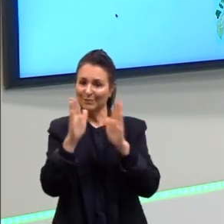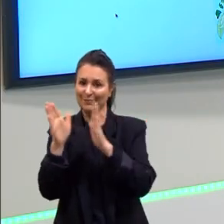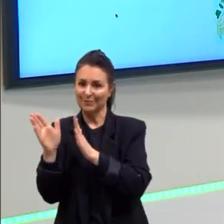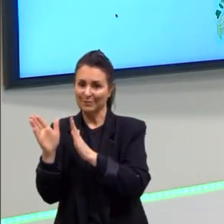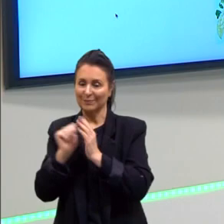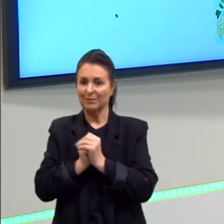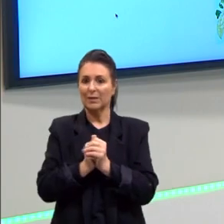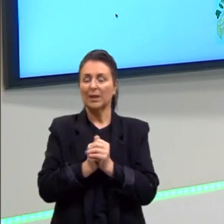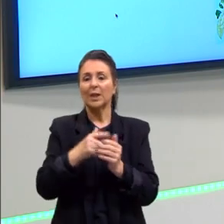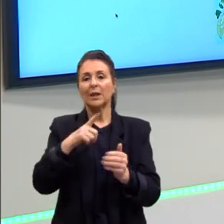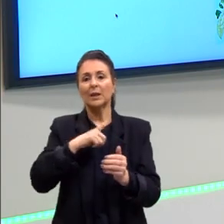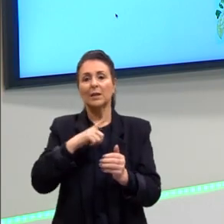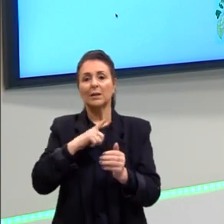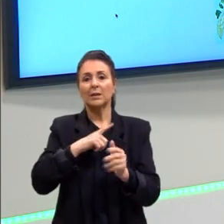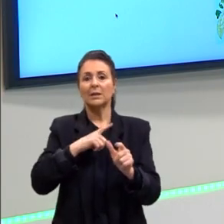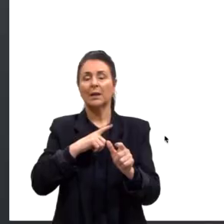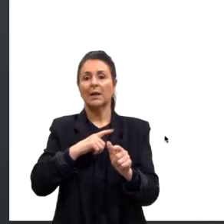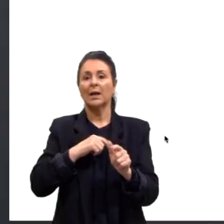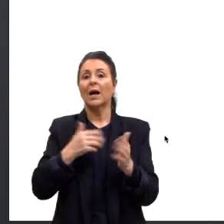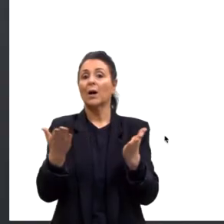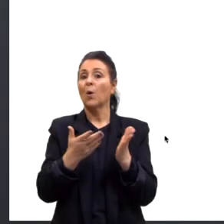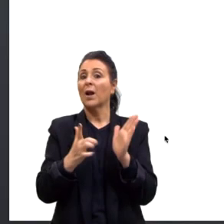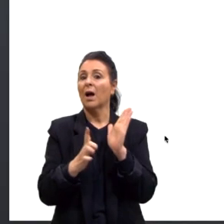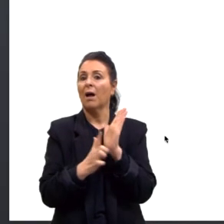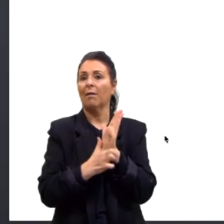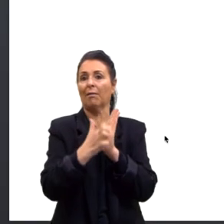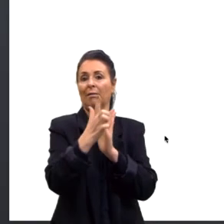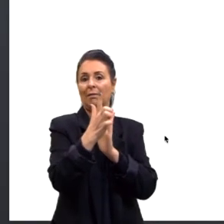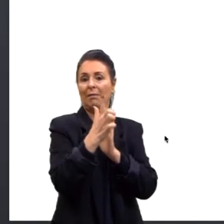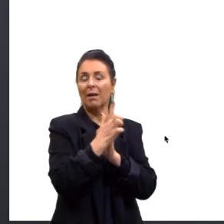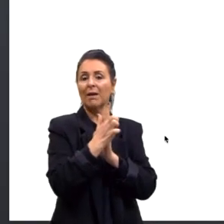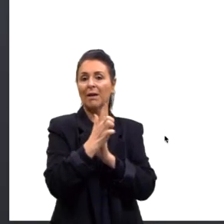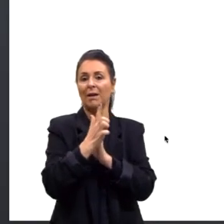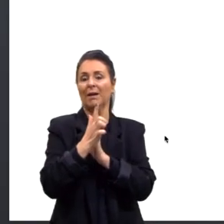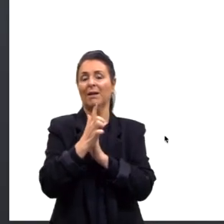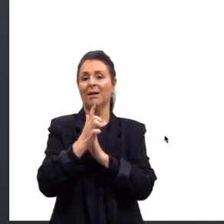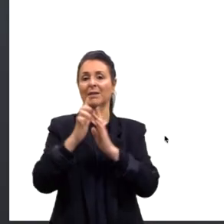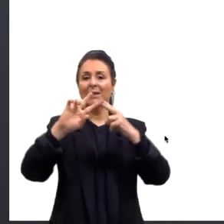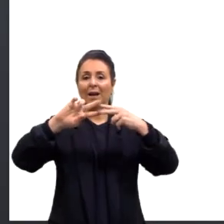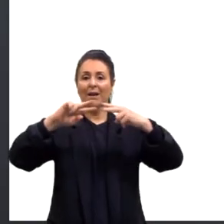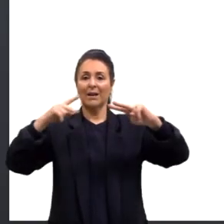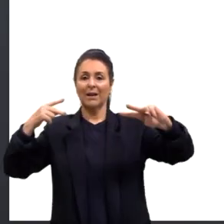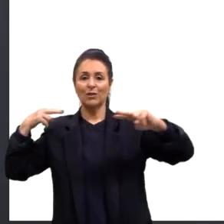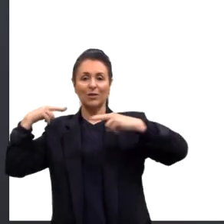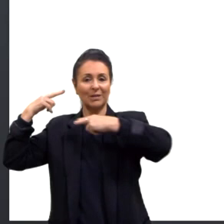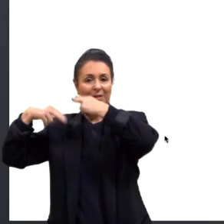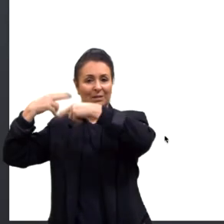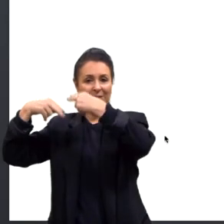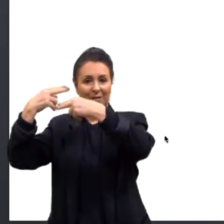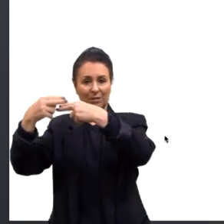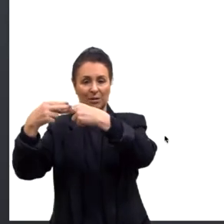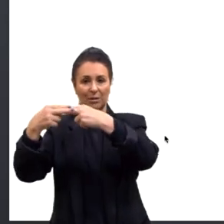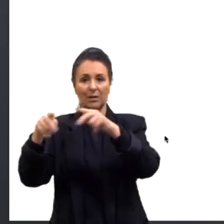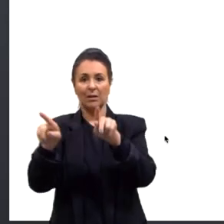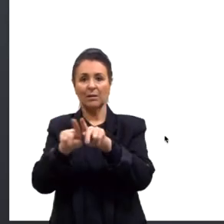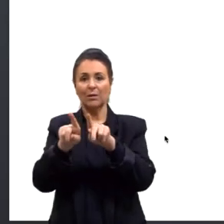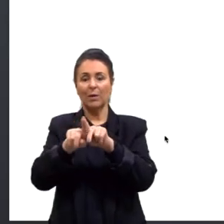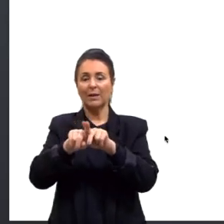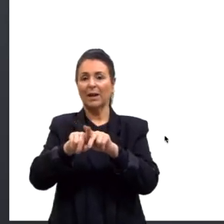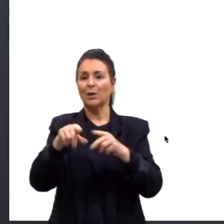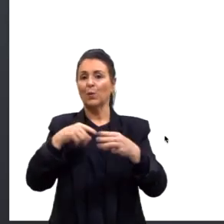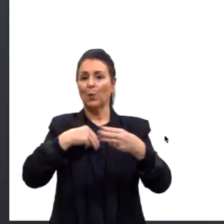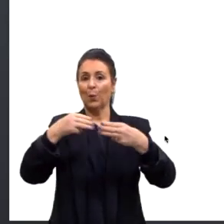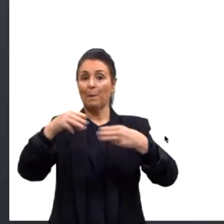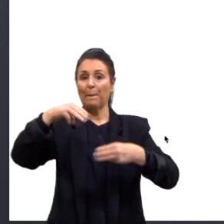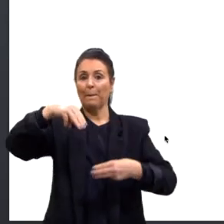Então, nós temos as leis, digamos, as leis da hereditariedade. Não podemos deixar de falar de Gregor Mendel,